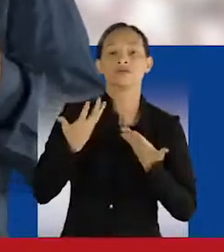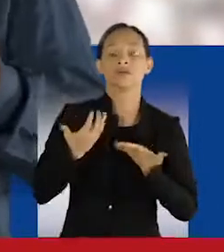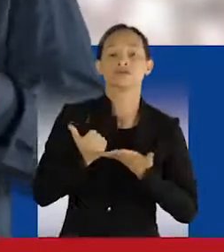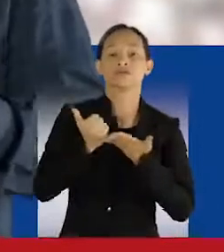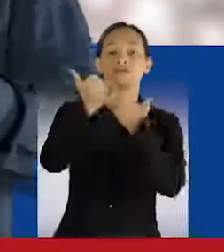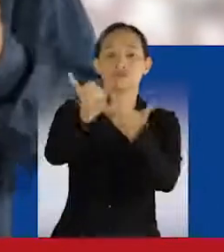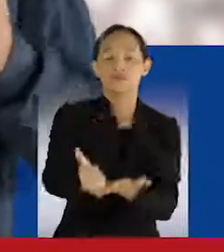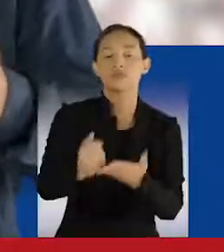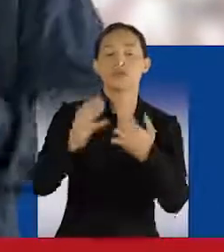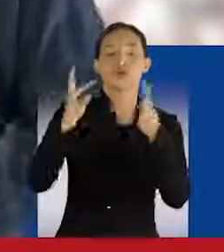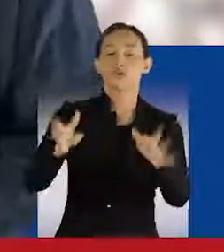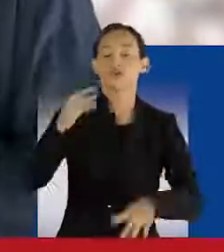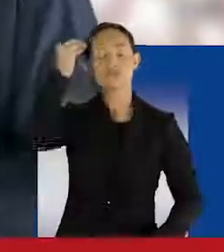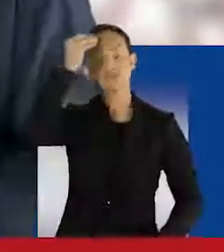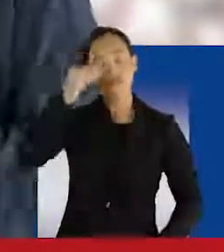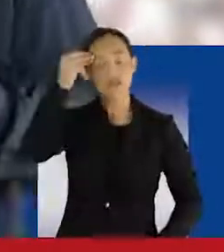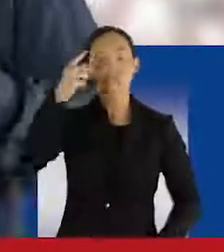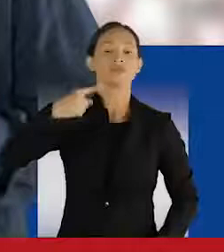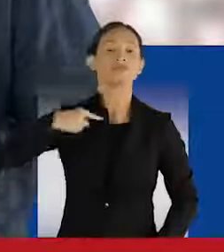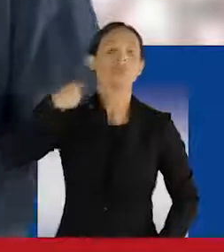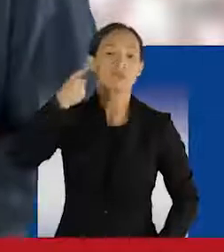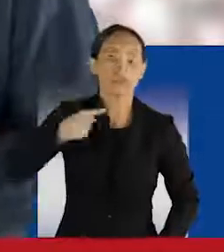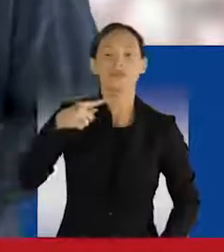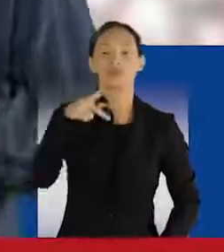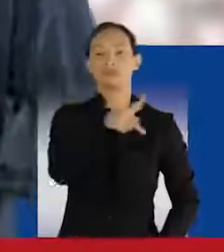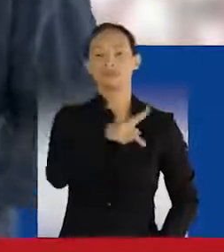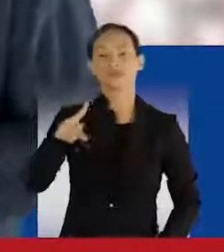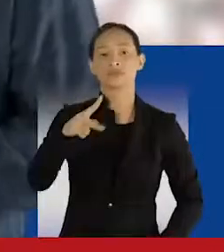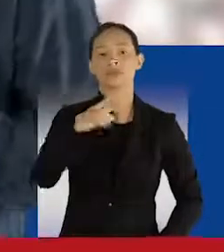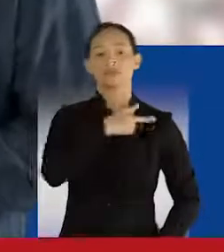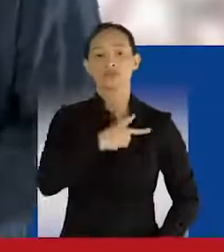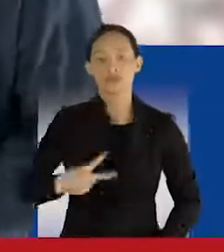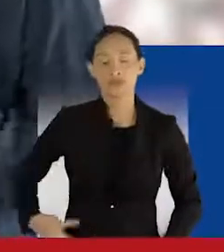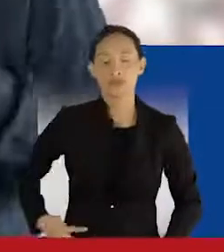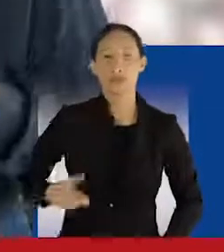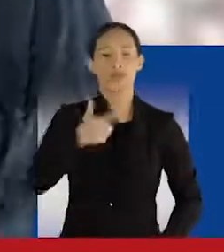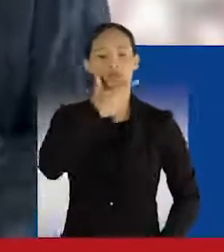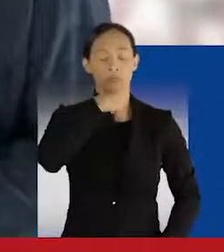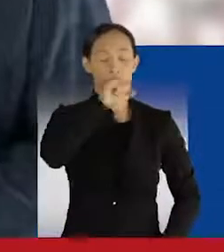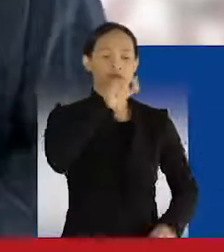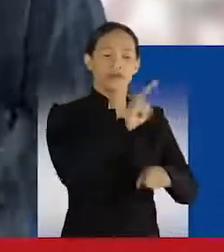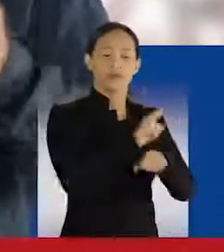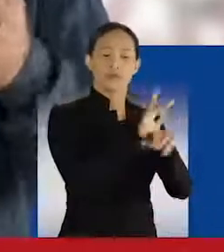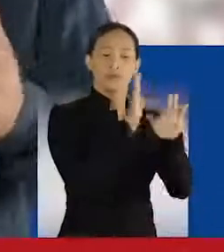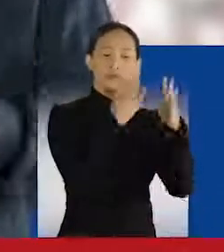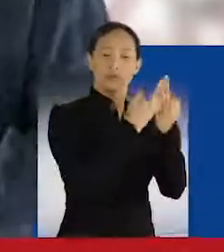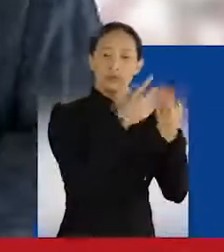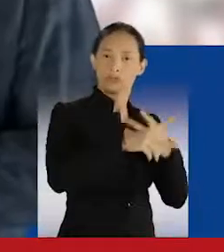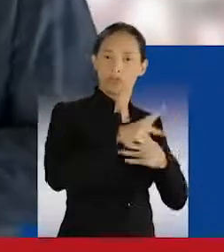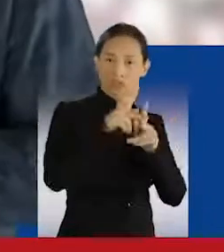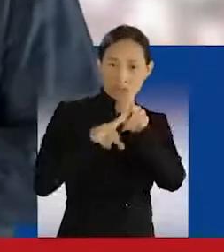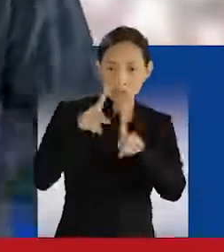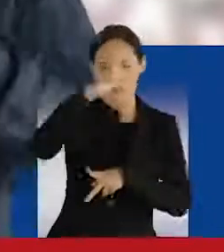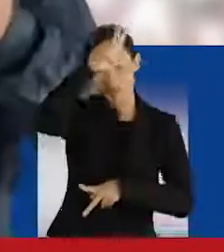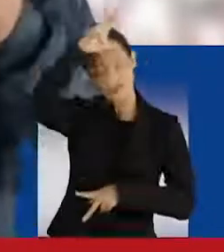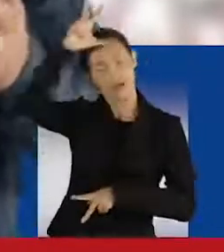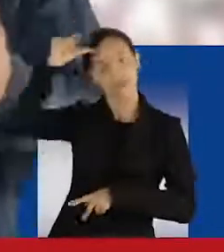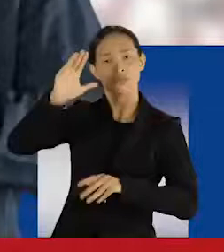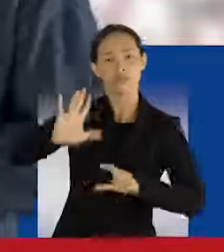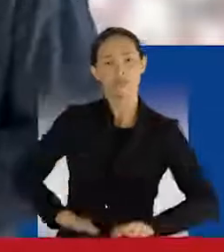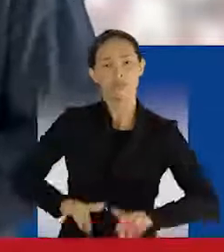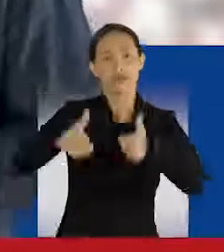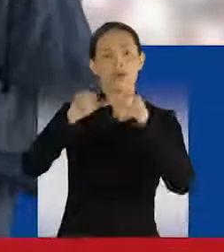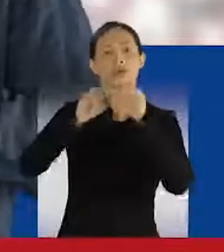colocar à disposição tudo o que aprendi como advogado, como professor, vereador e pai de família ao povo do Amazonas, para